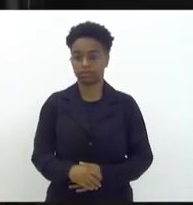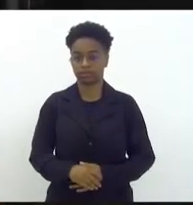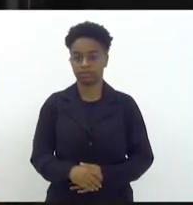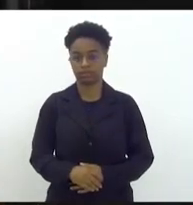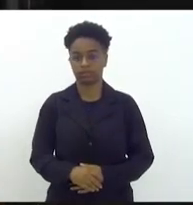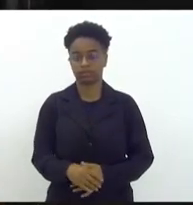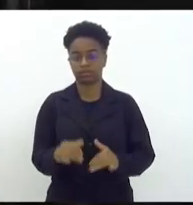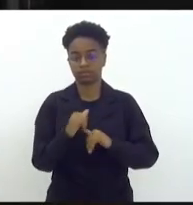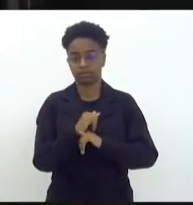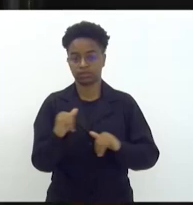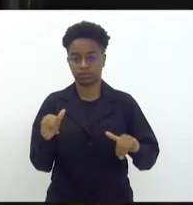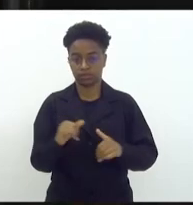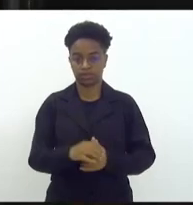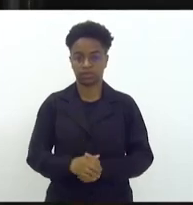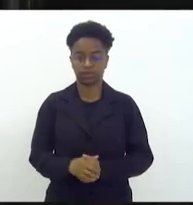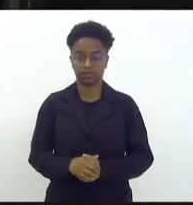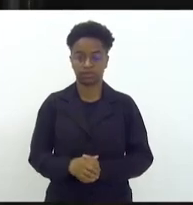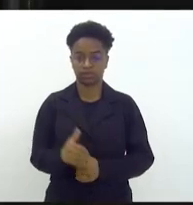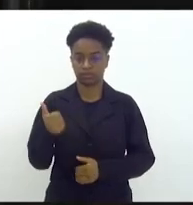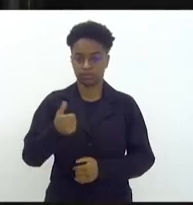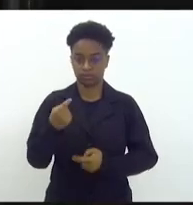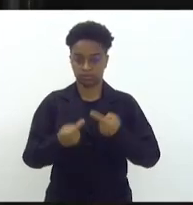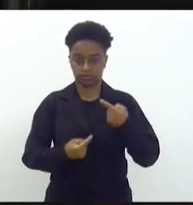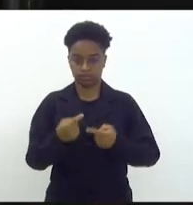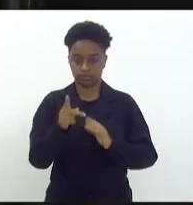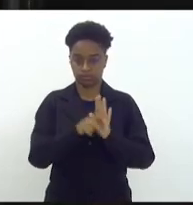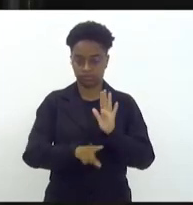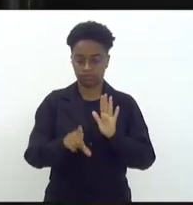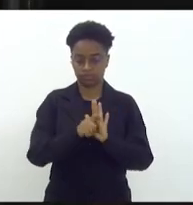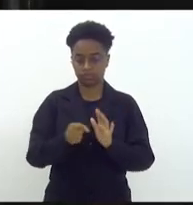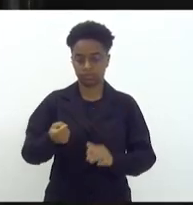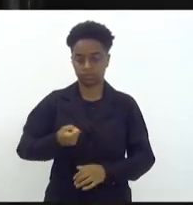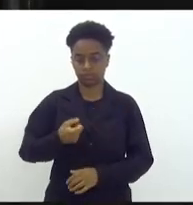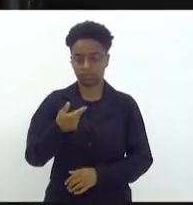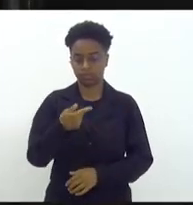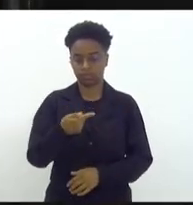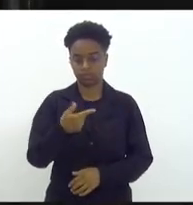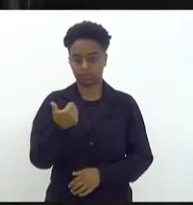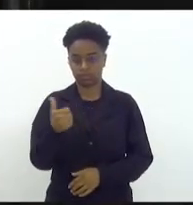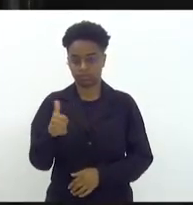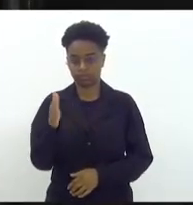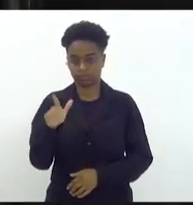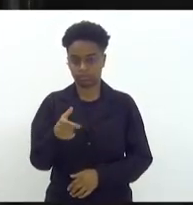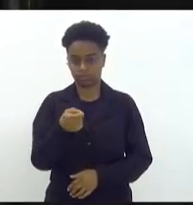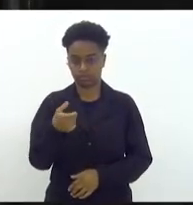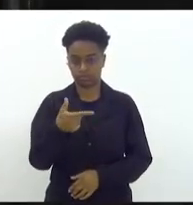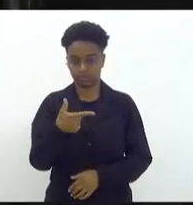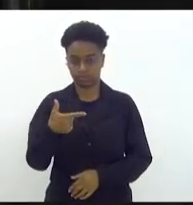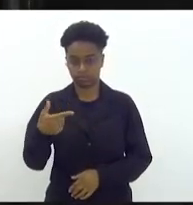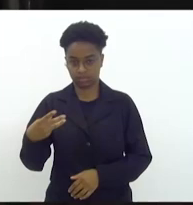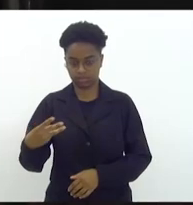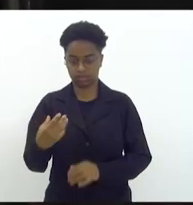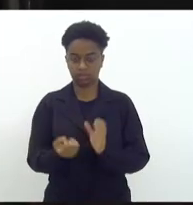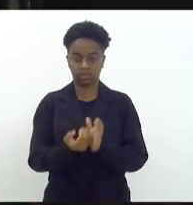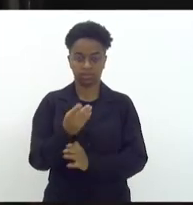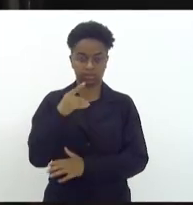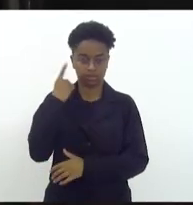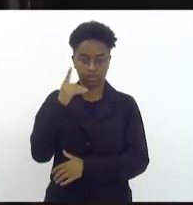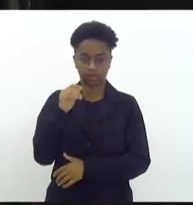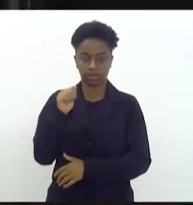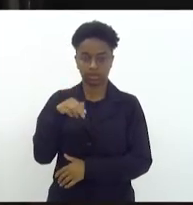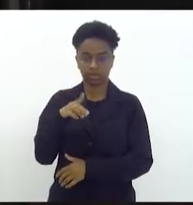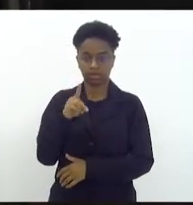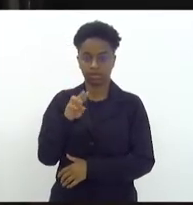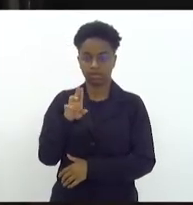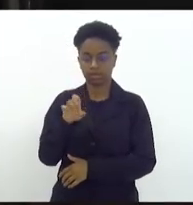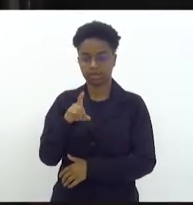Anuncio. Em primeira discussão, projeto de lei número 711-2023, de autoria dos deputados Andrezinho Siciliano,